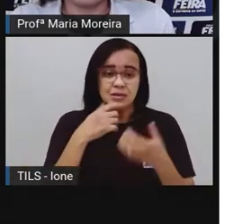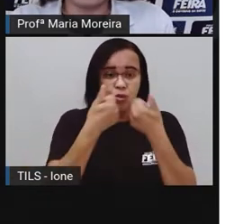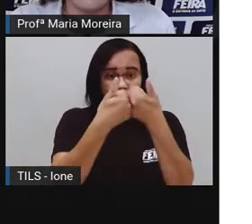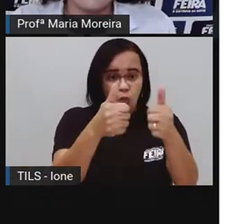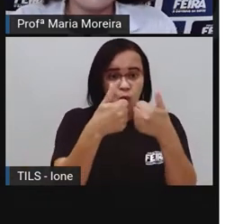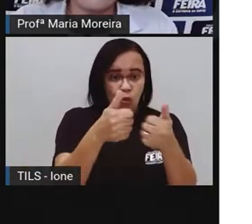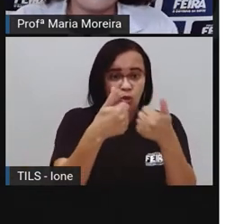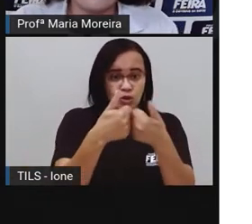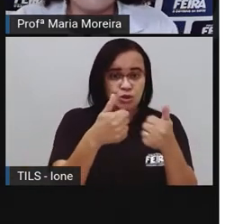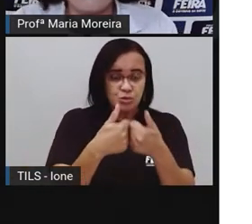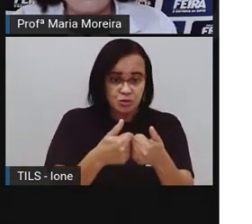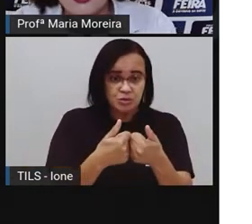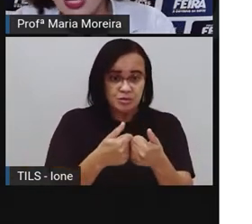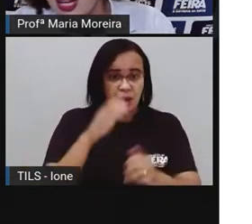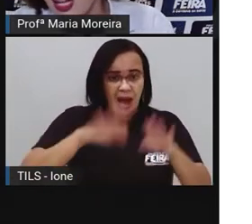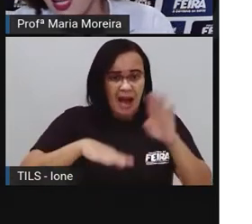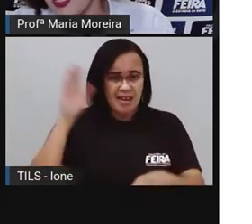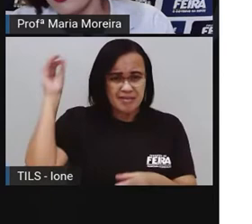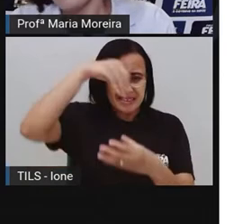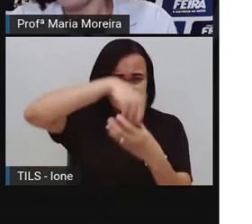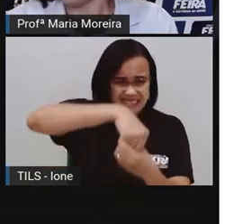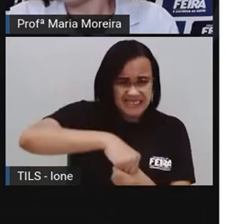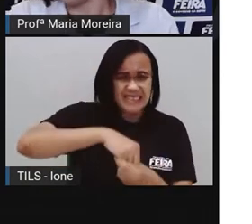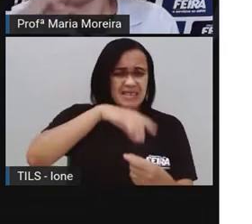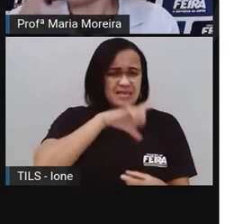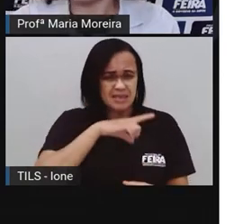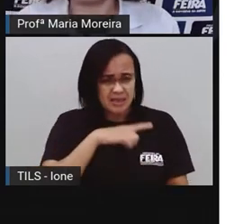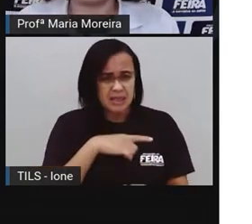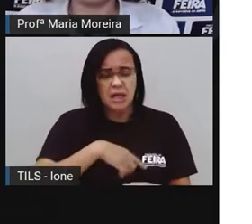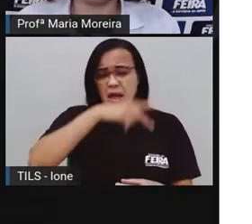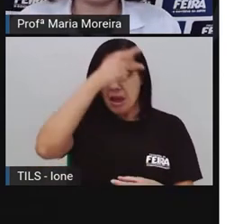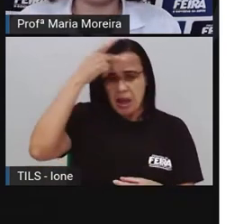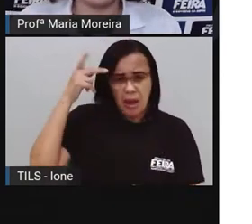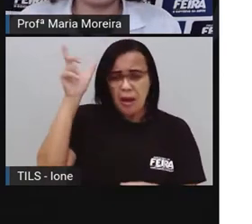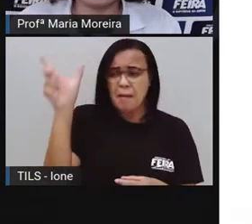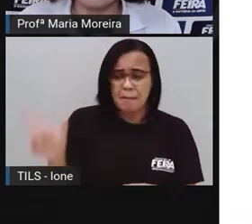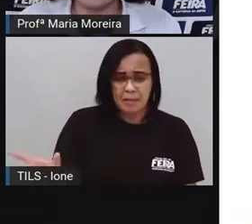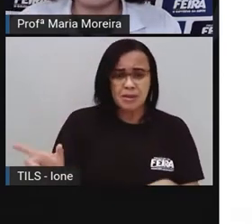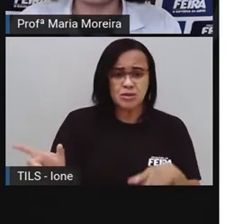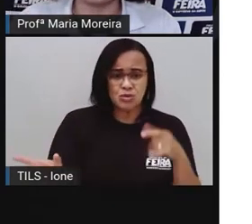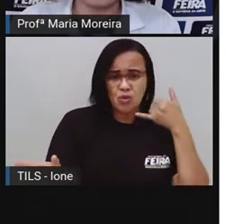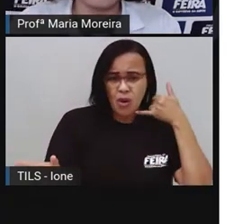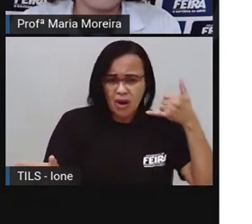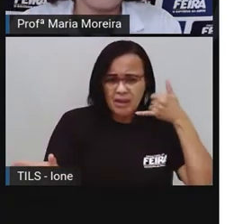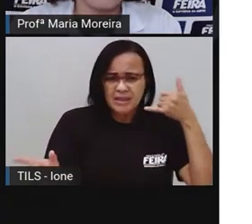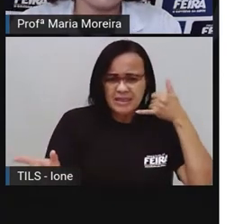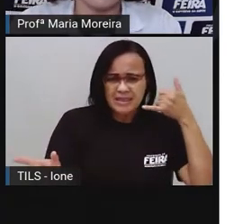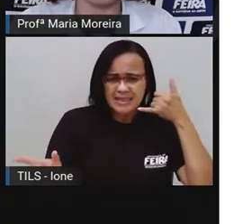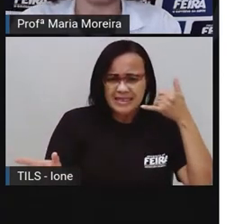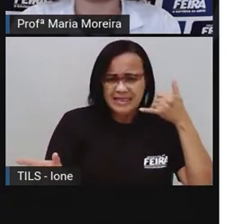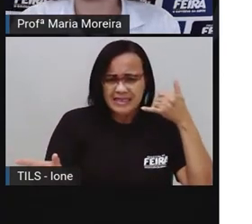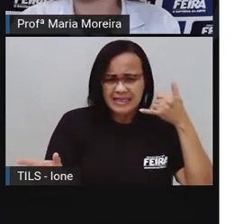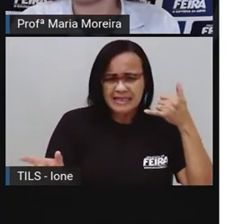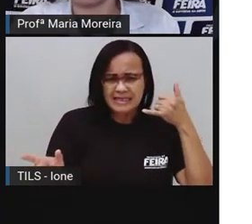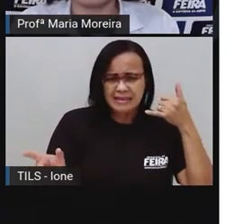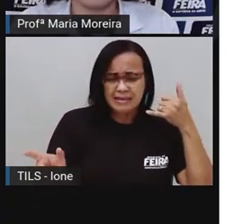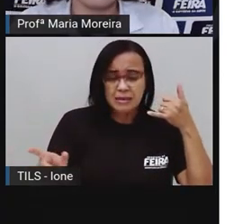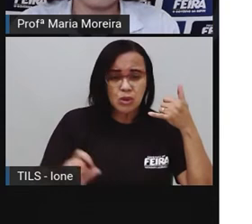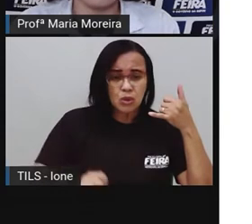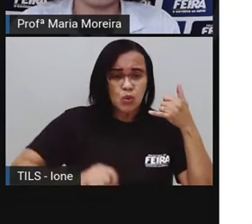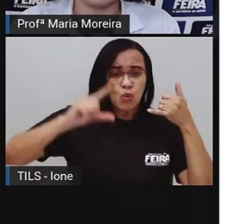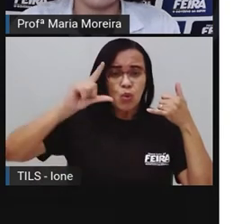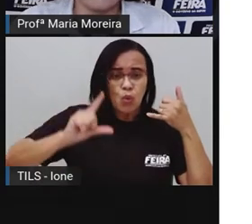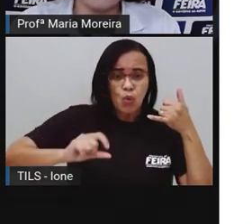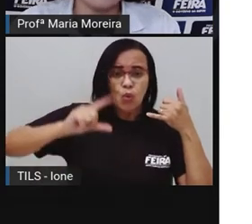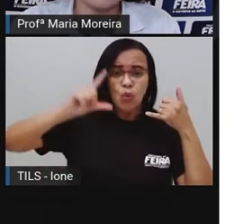aquele celular tocando a música lá ou louvou o que fosse, e aí você começa a já ficar incomodado porque você não quer ouvir